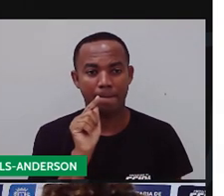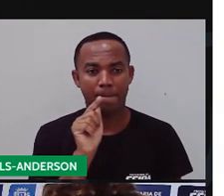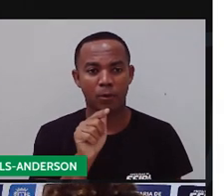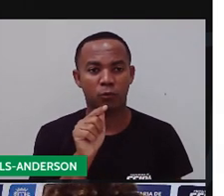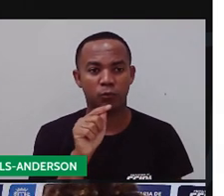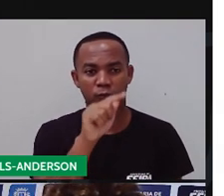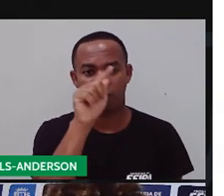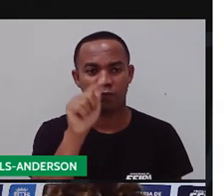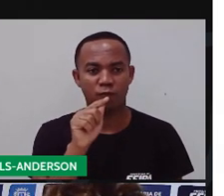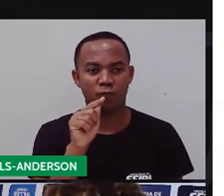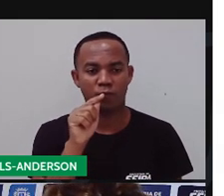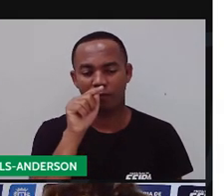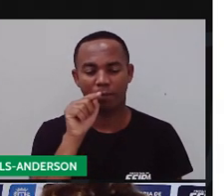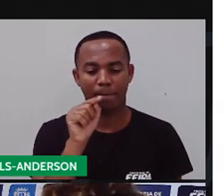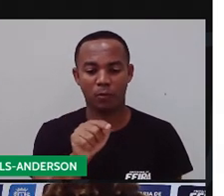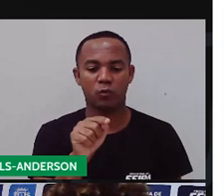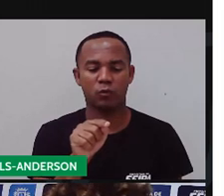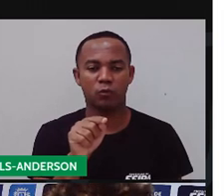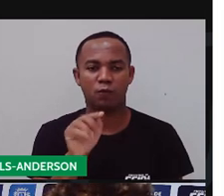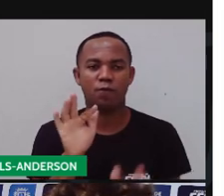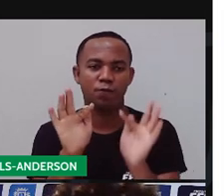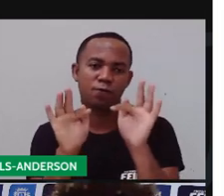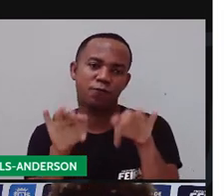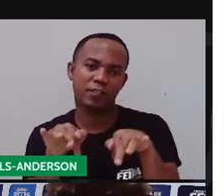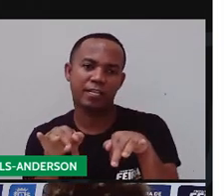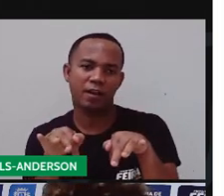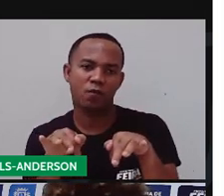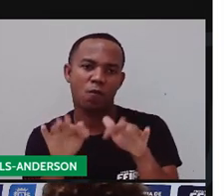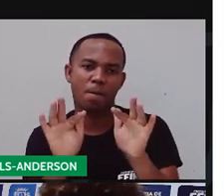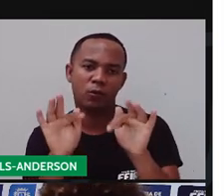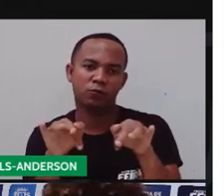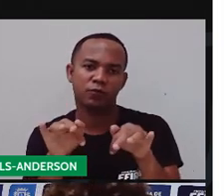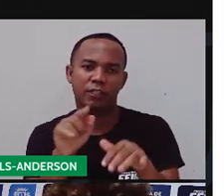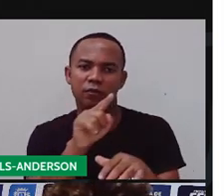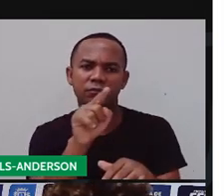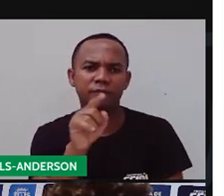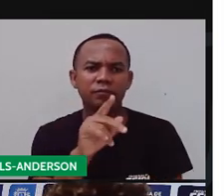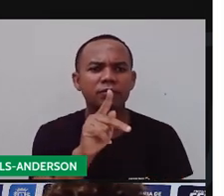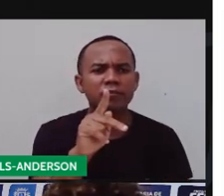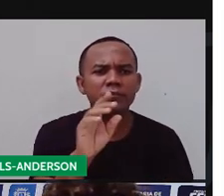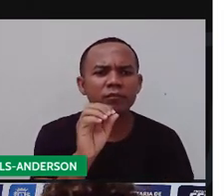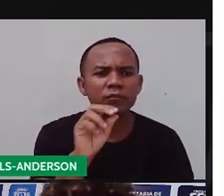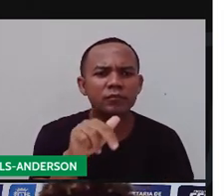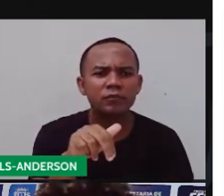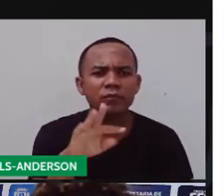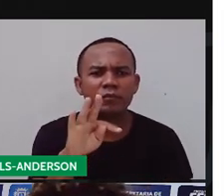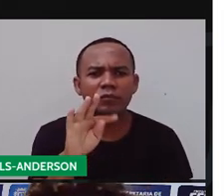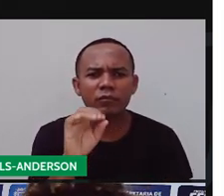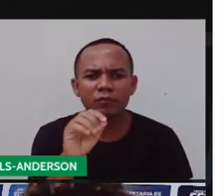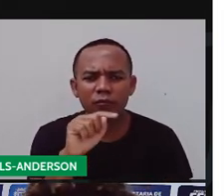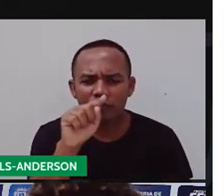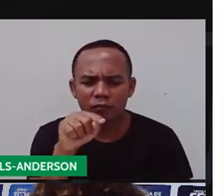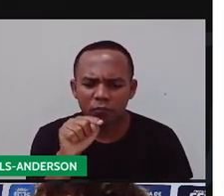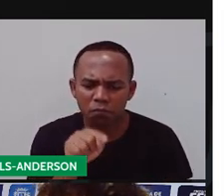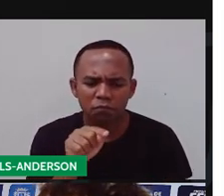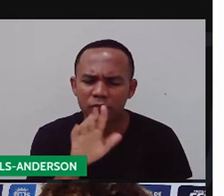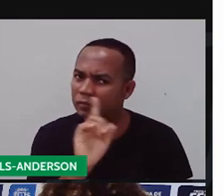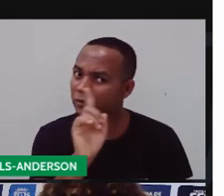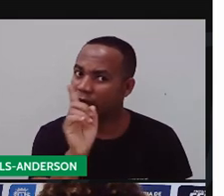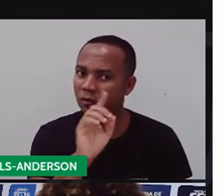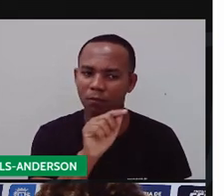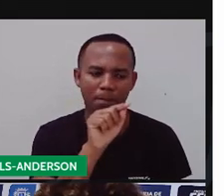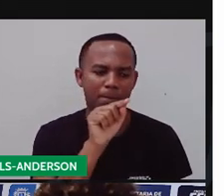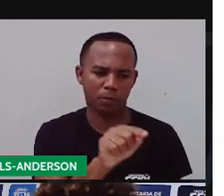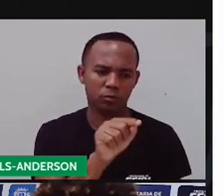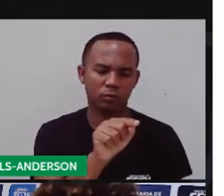que serve o ponto final? Olha o nome. Ponto final. Ele vai ficar onde? No final da frase.